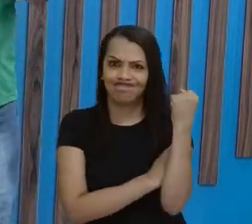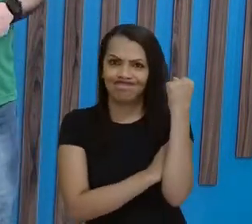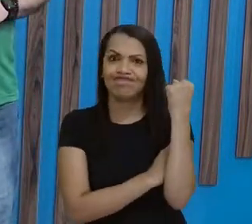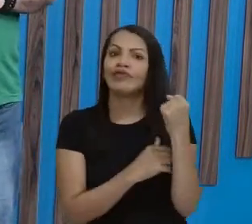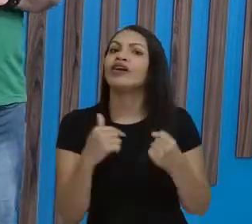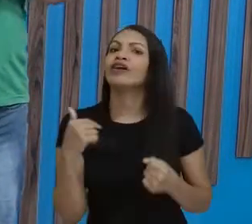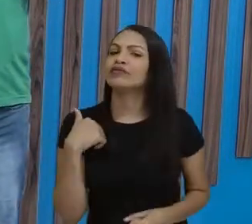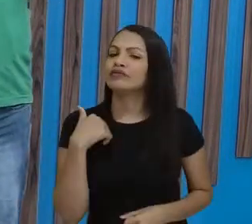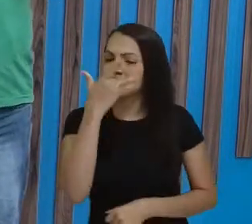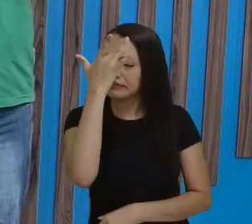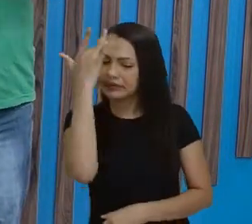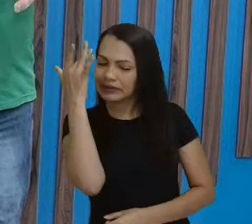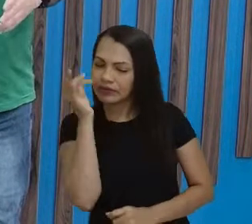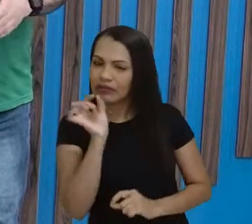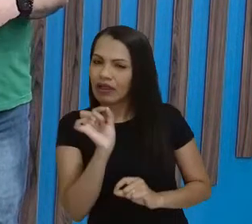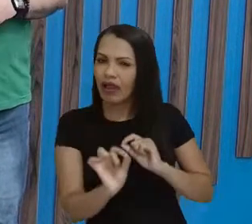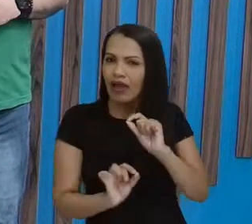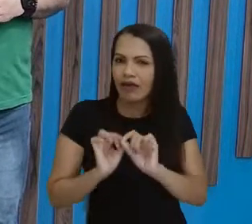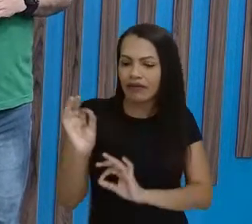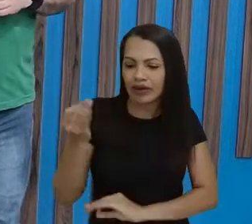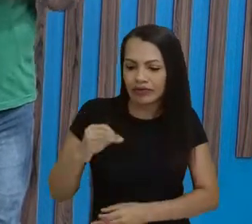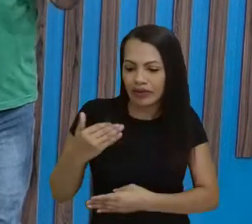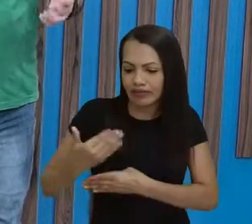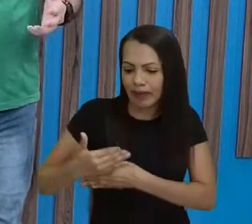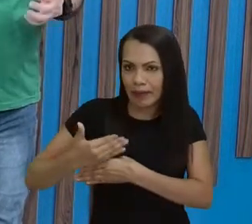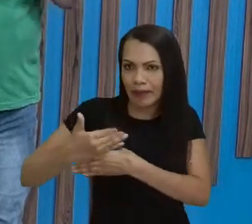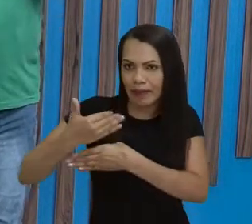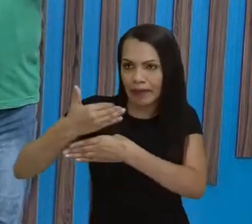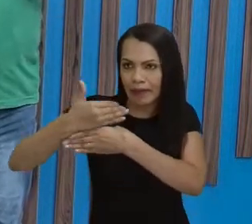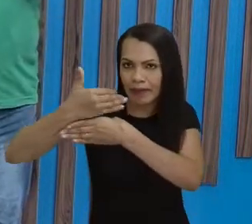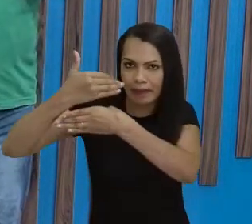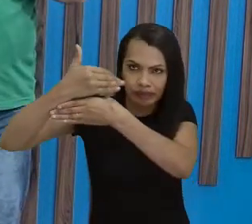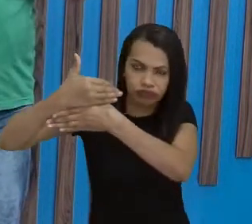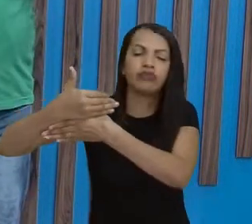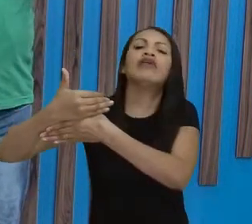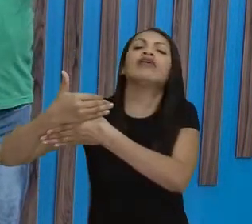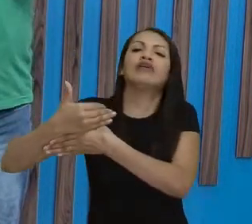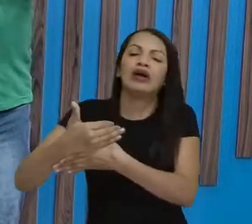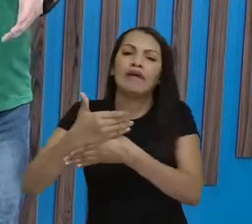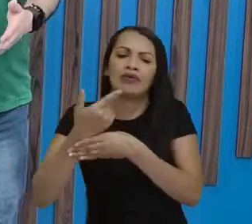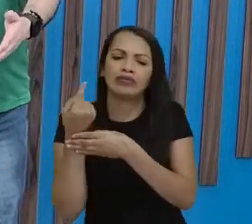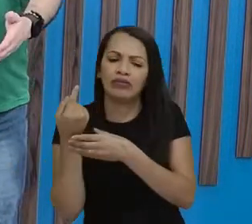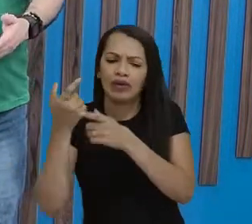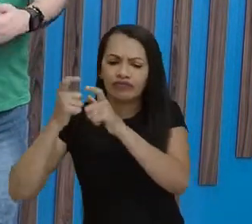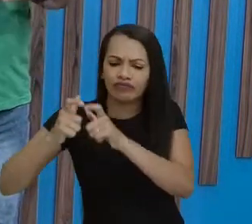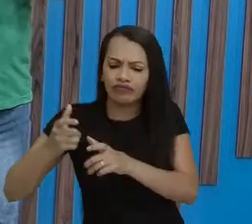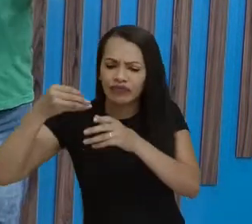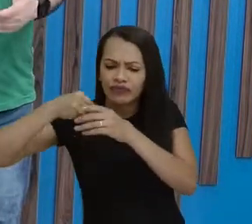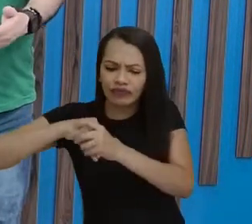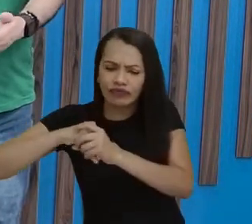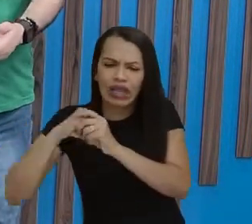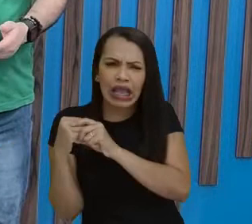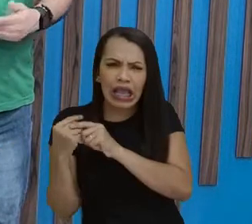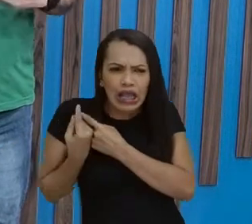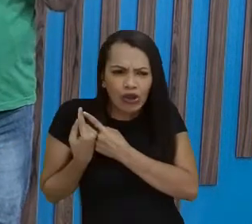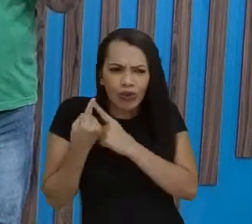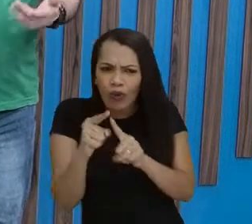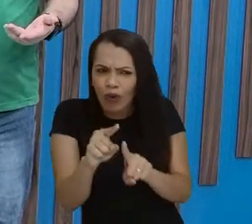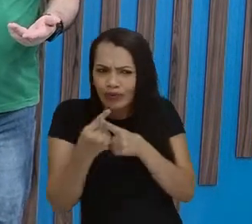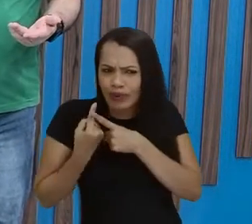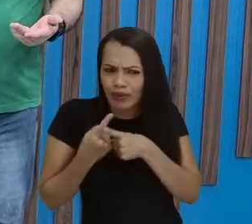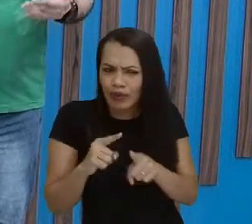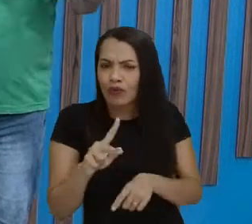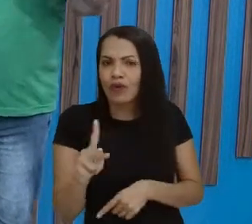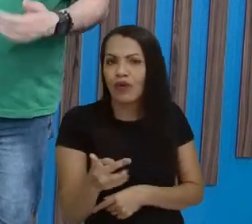rebeldes, né, eles ergueram aí uma fortificação para lutar e resistir aí contra os